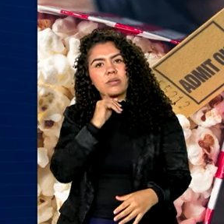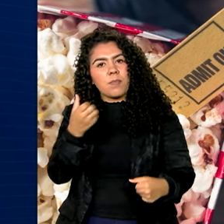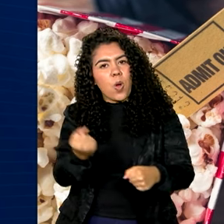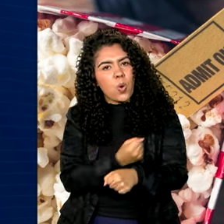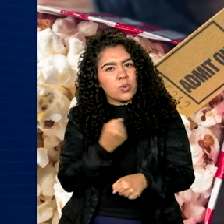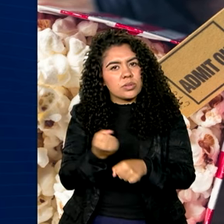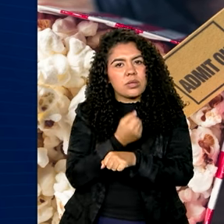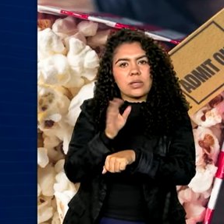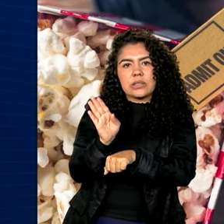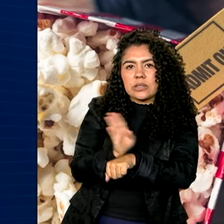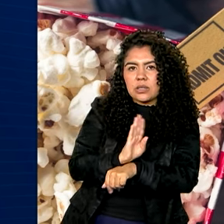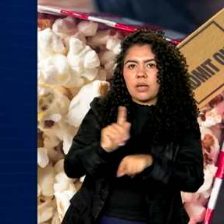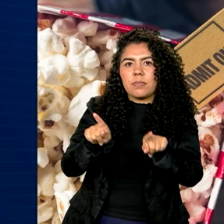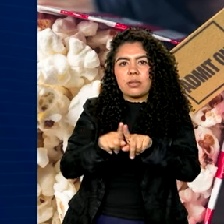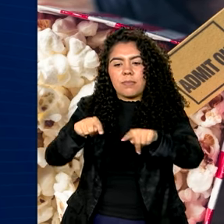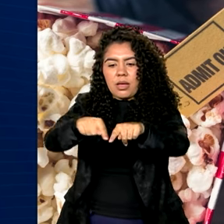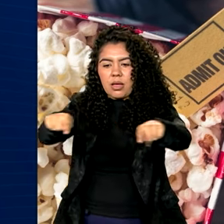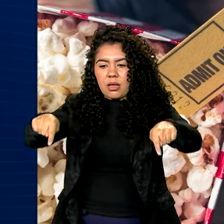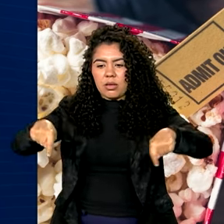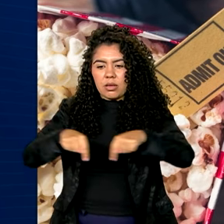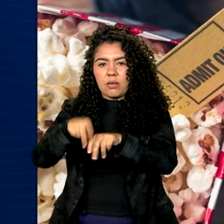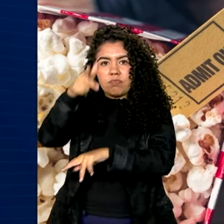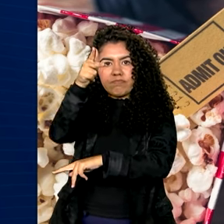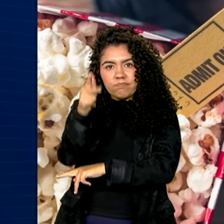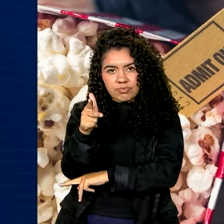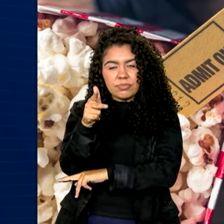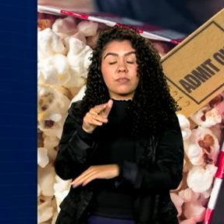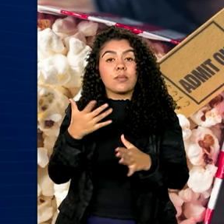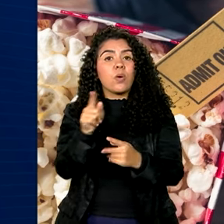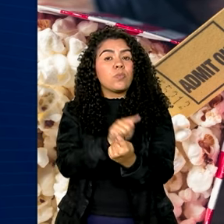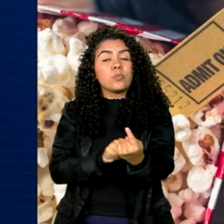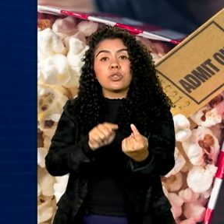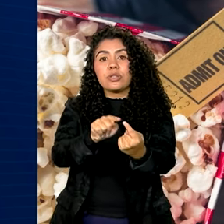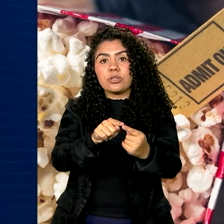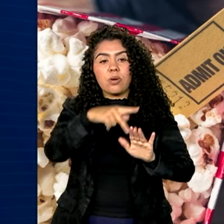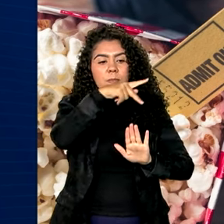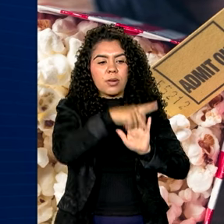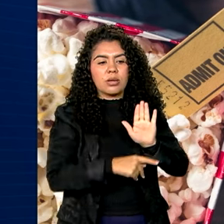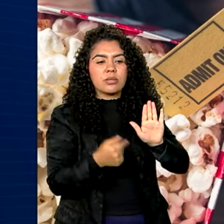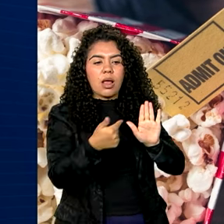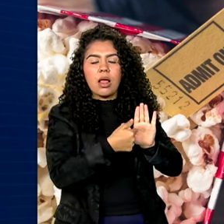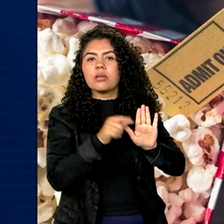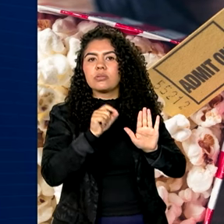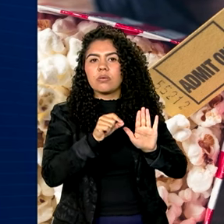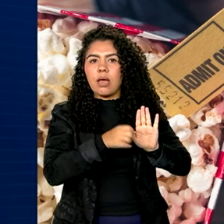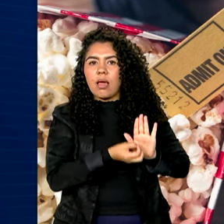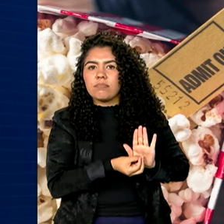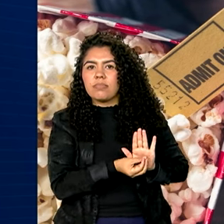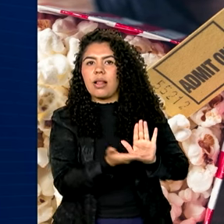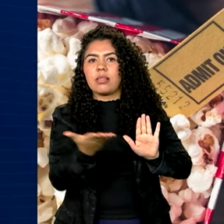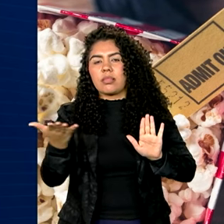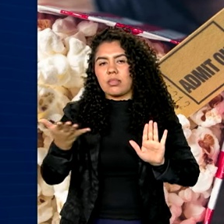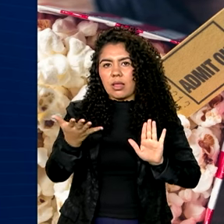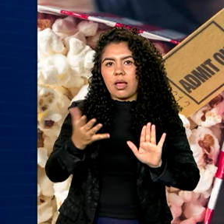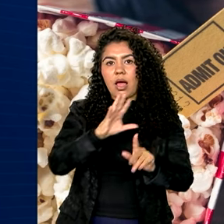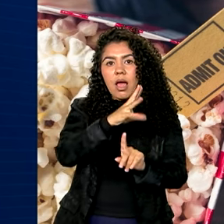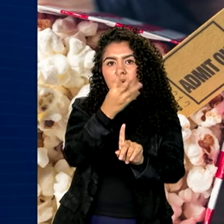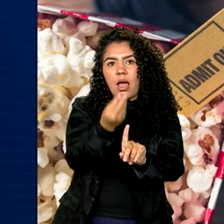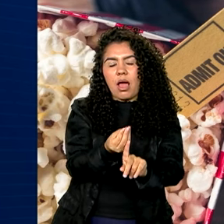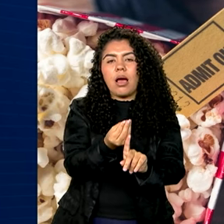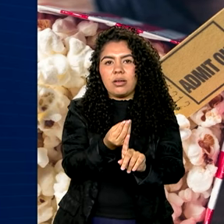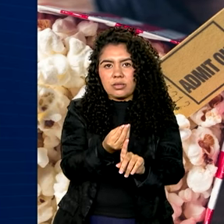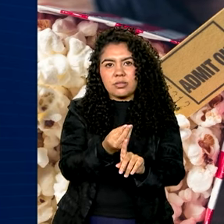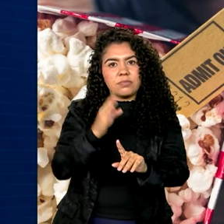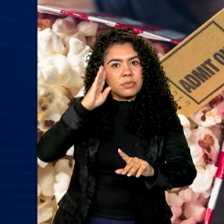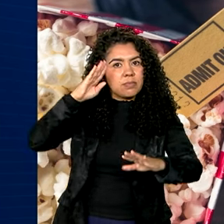cinemas e estúdios. A ideia do projeto é levar a sétima arte para outras regiões, além dos grandes centros